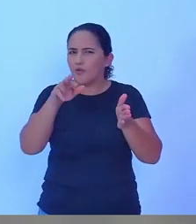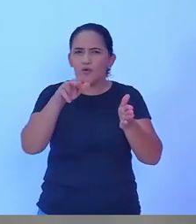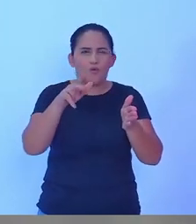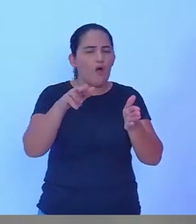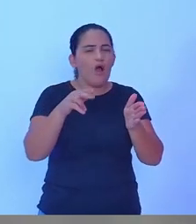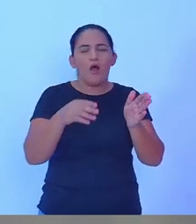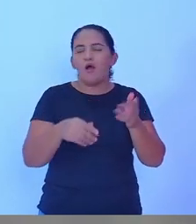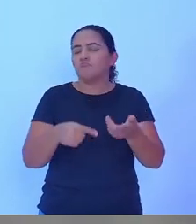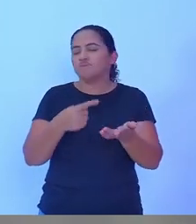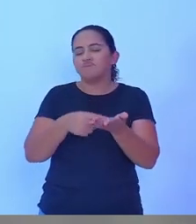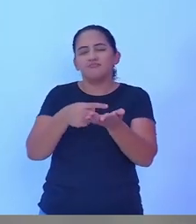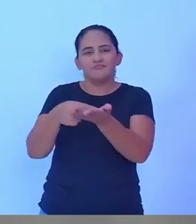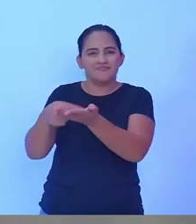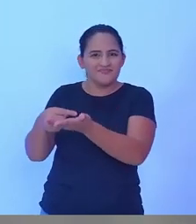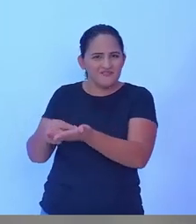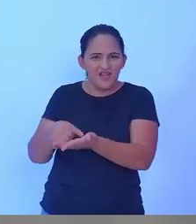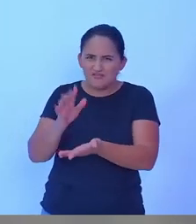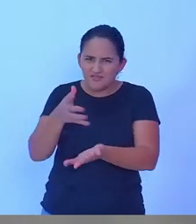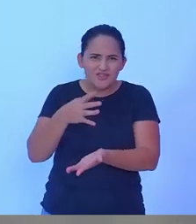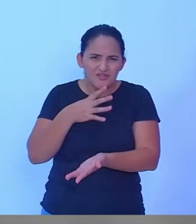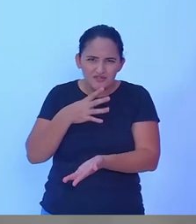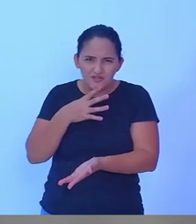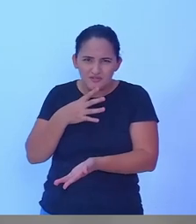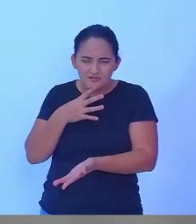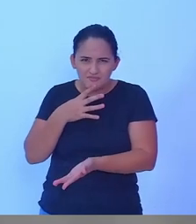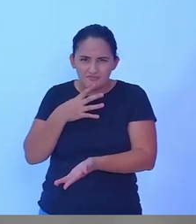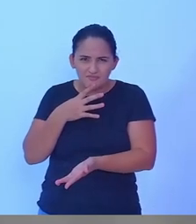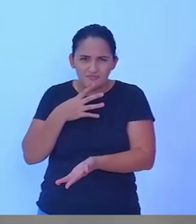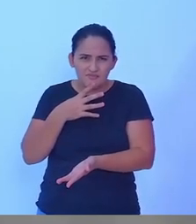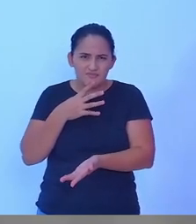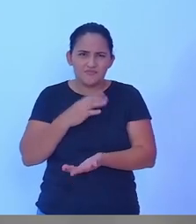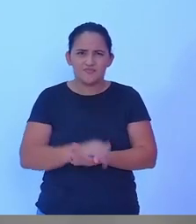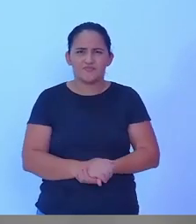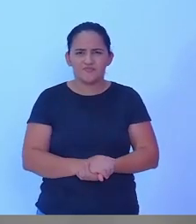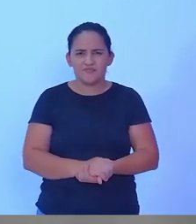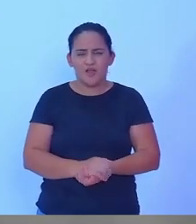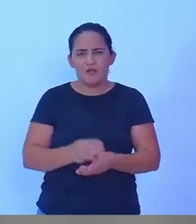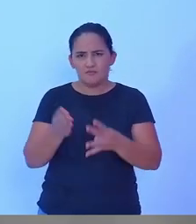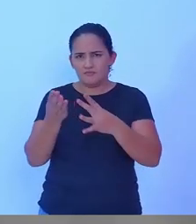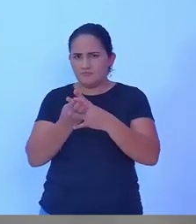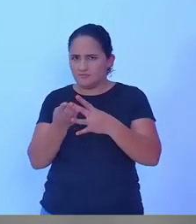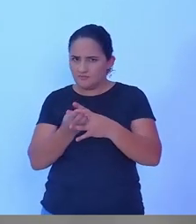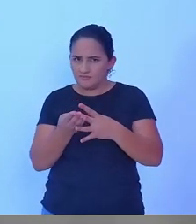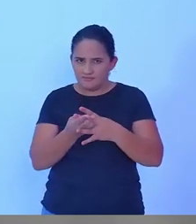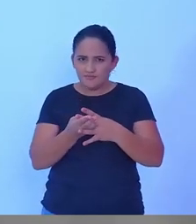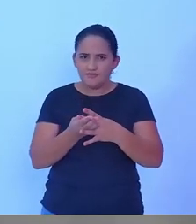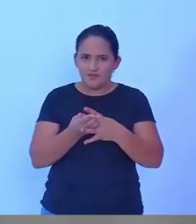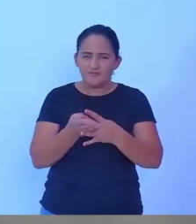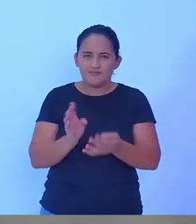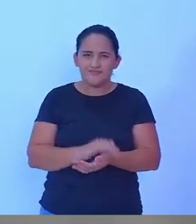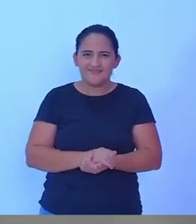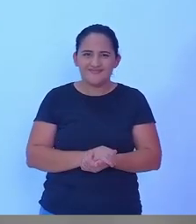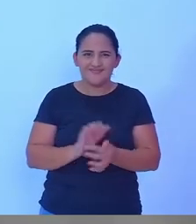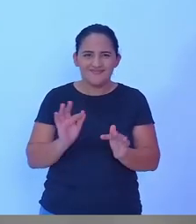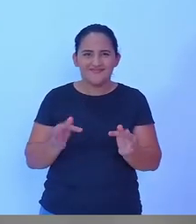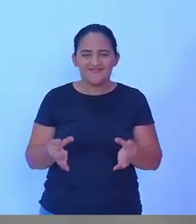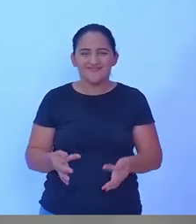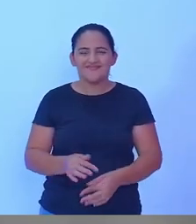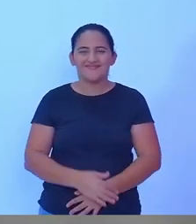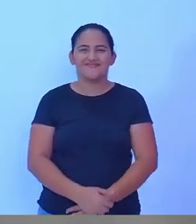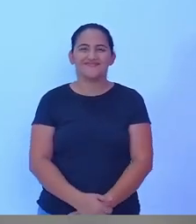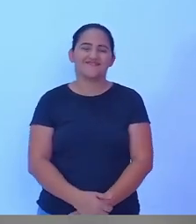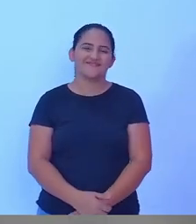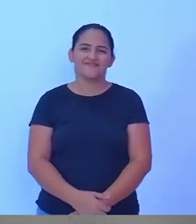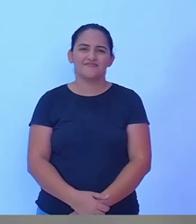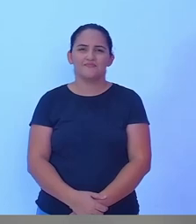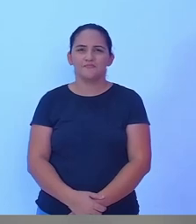já conhecem no programa Pinga-Fogo da Rádio Rolim vamos dar um breakzinho último break do nosso nosso encontro dessa